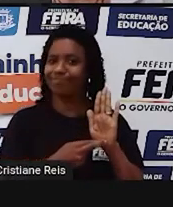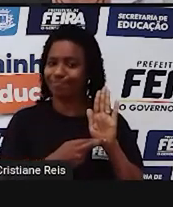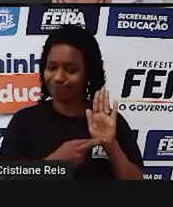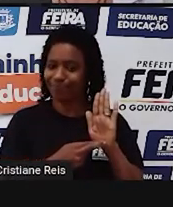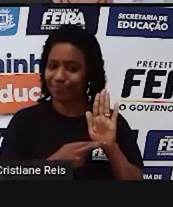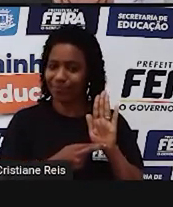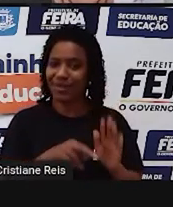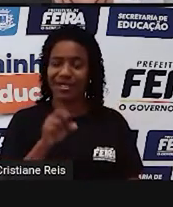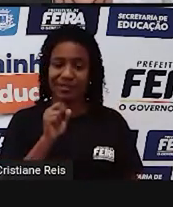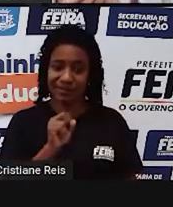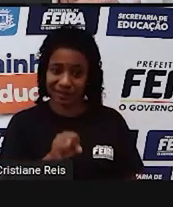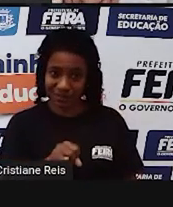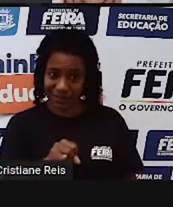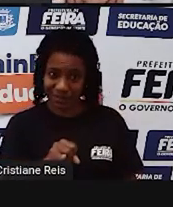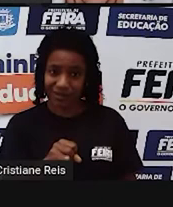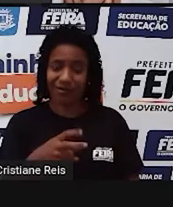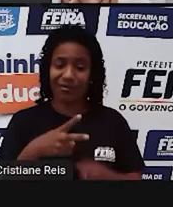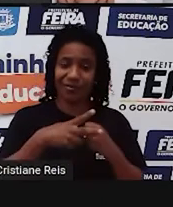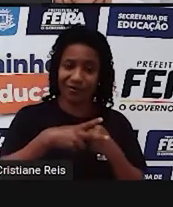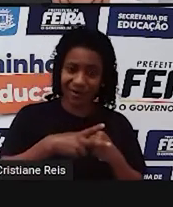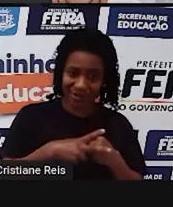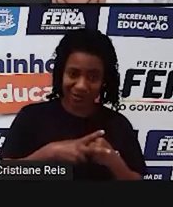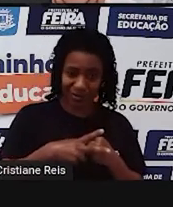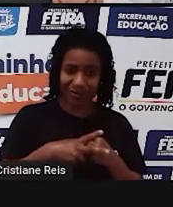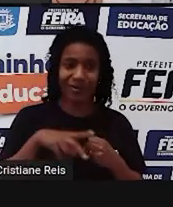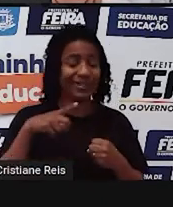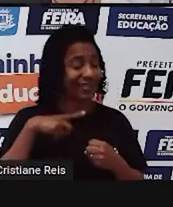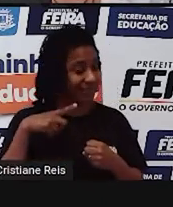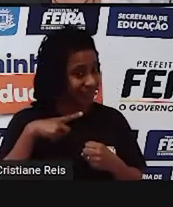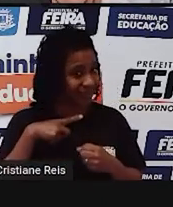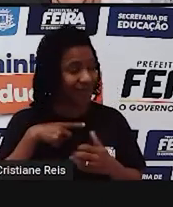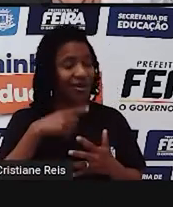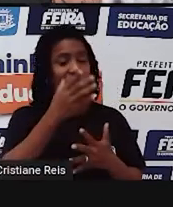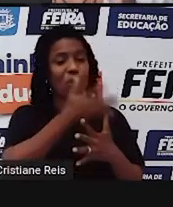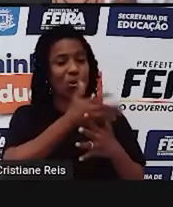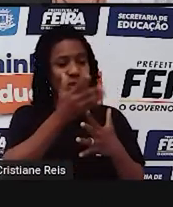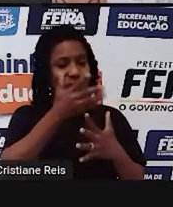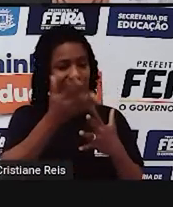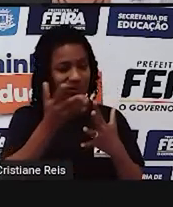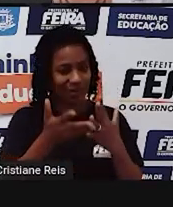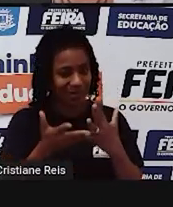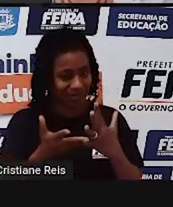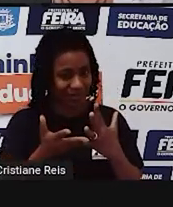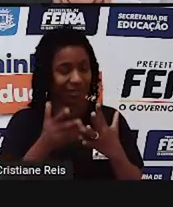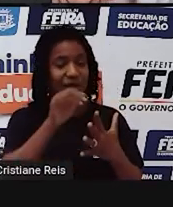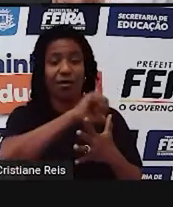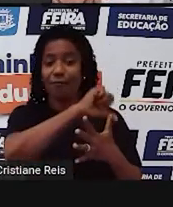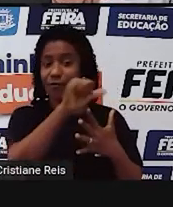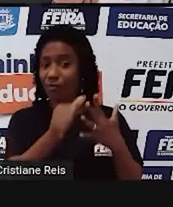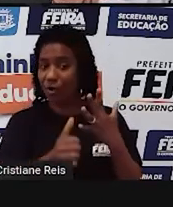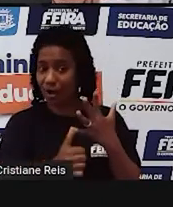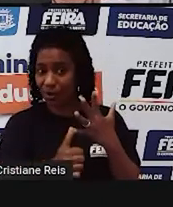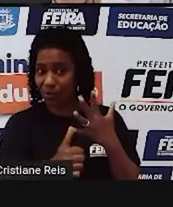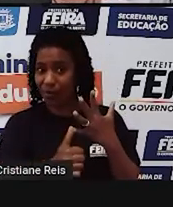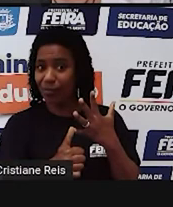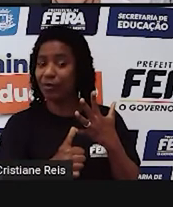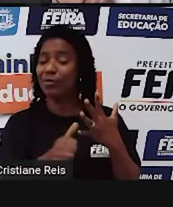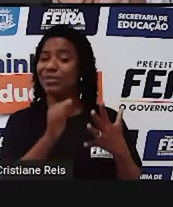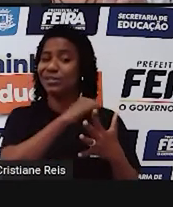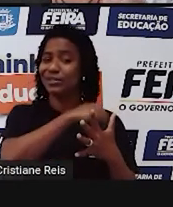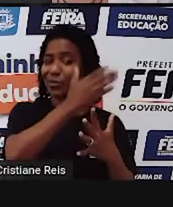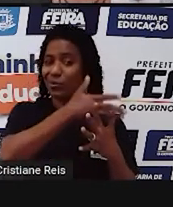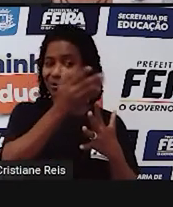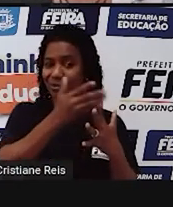o verbo terminar em consoante, vogal, consoante, você, antes de acrescentar a terminação é D,